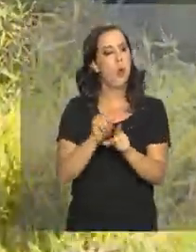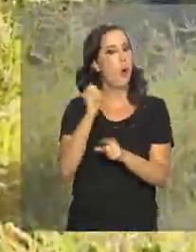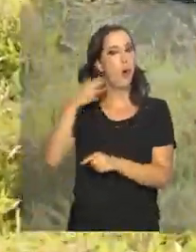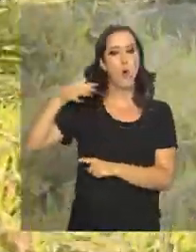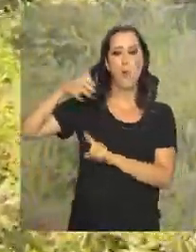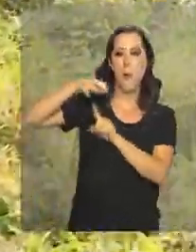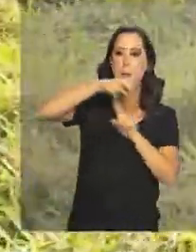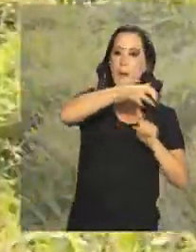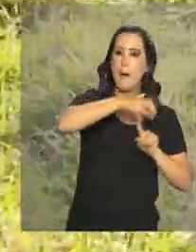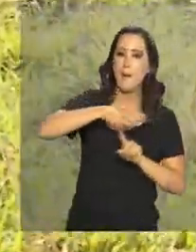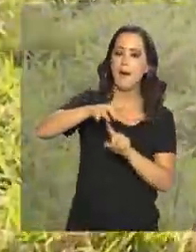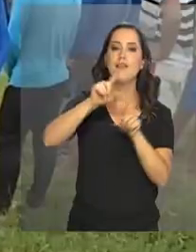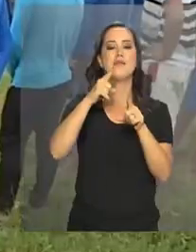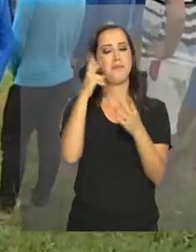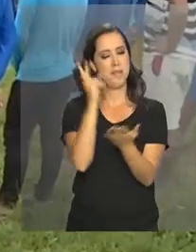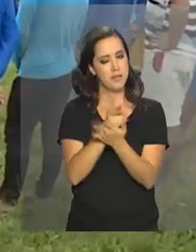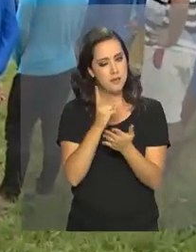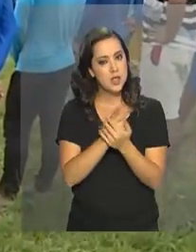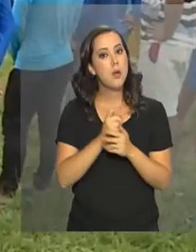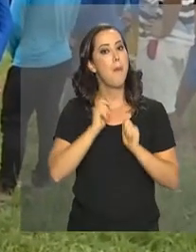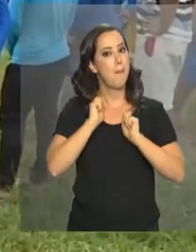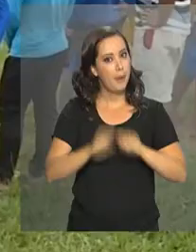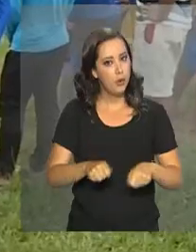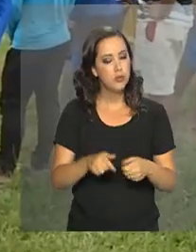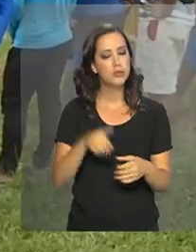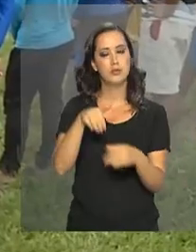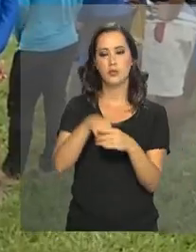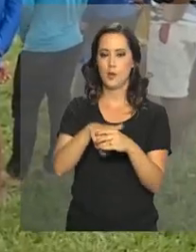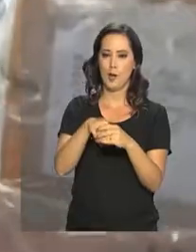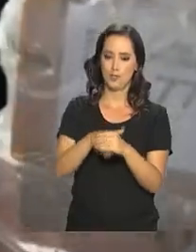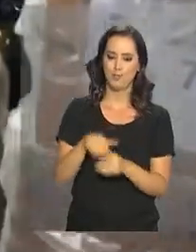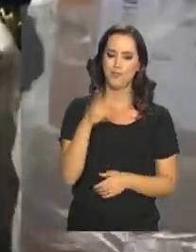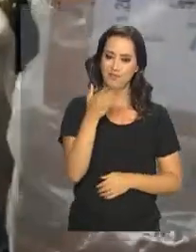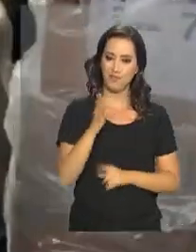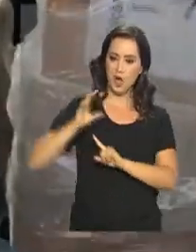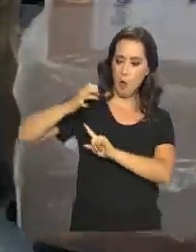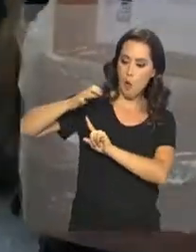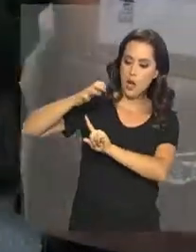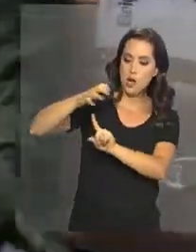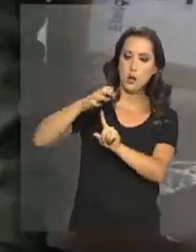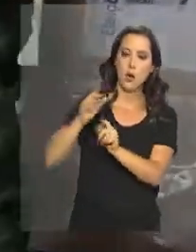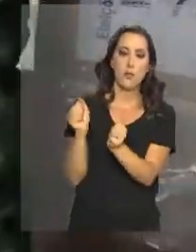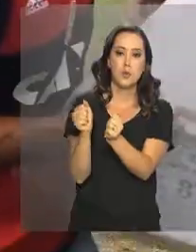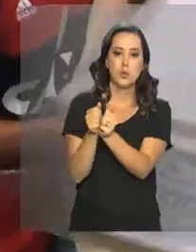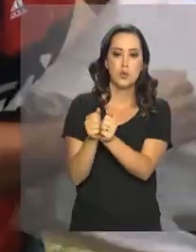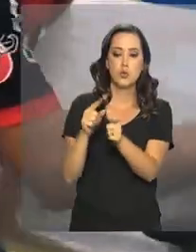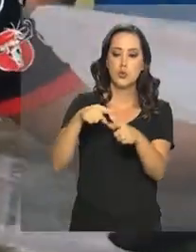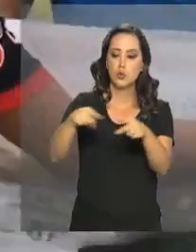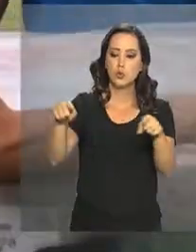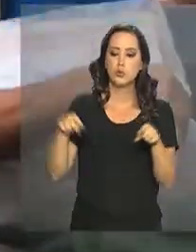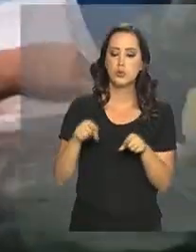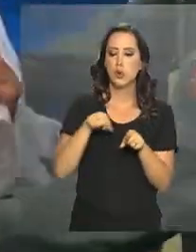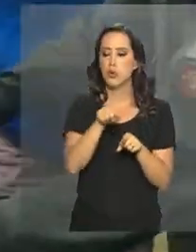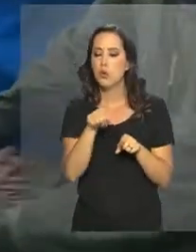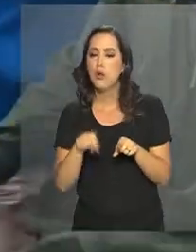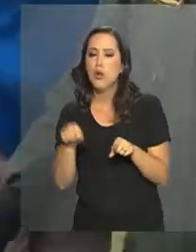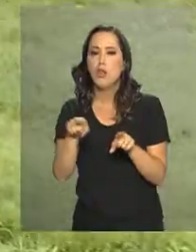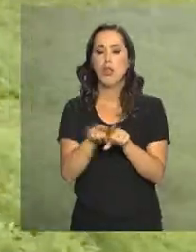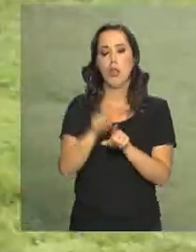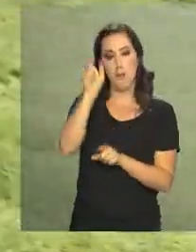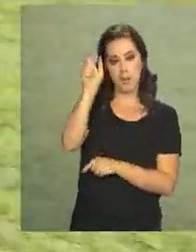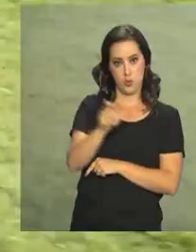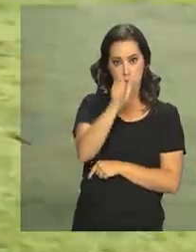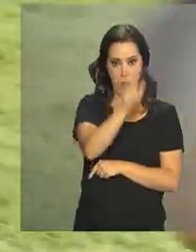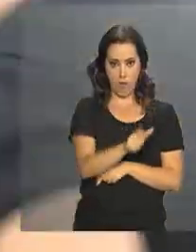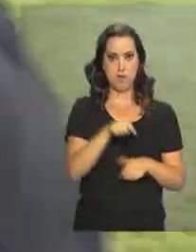garantido nestas eleições. Helicópteros da Força Aérea Brasileira transportam urnas, mesários e agentes de